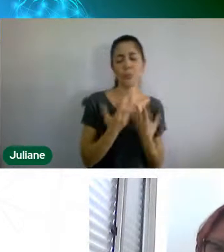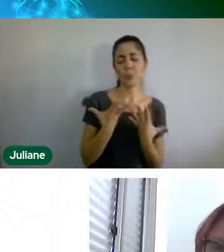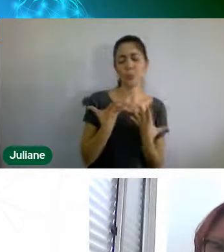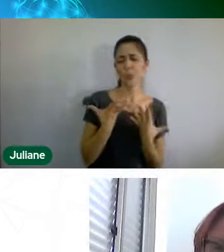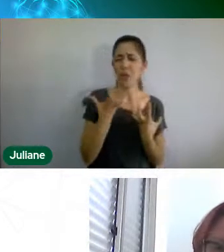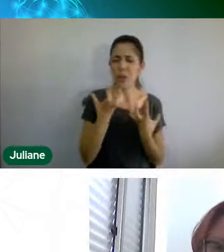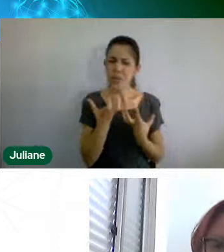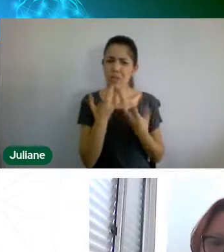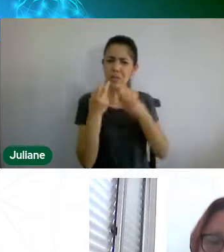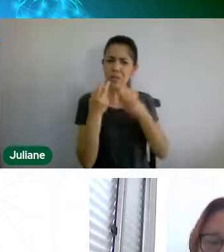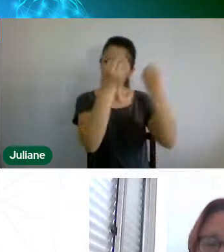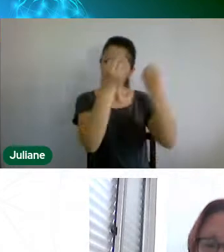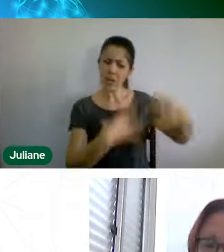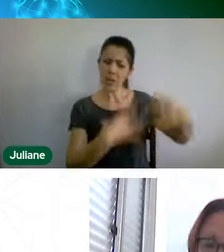né,